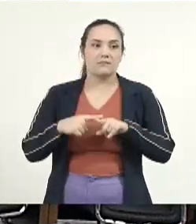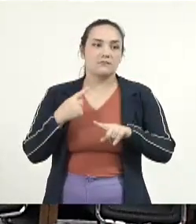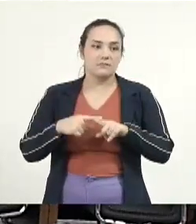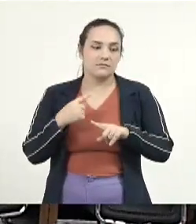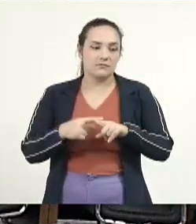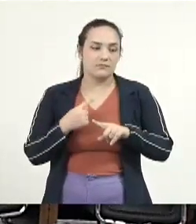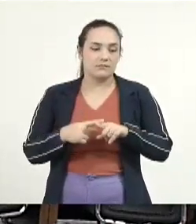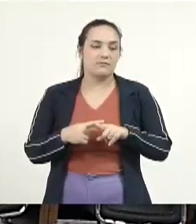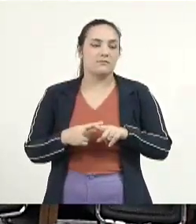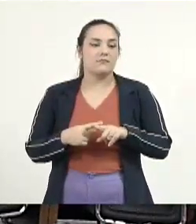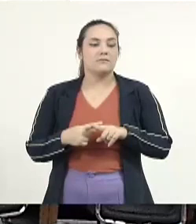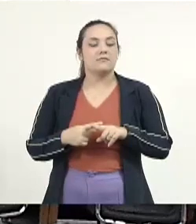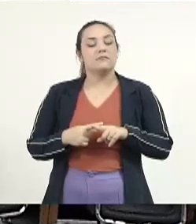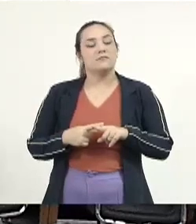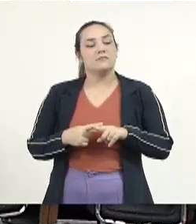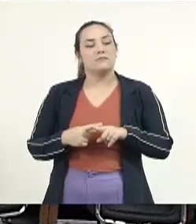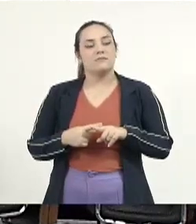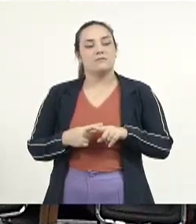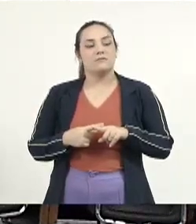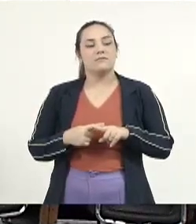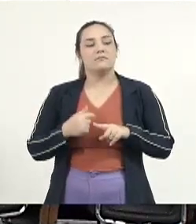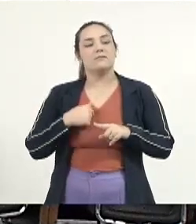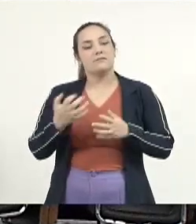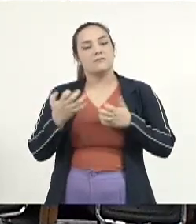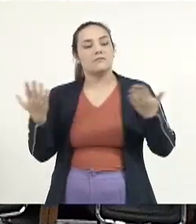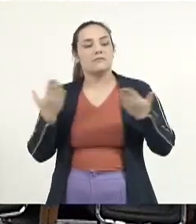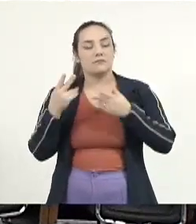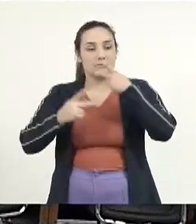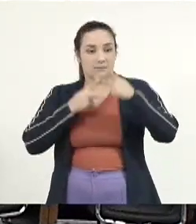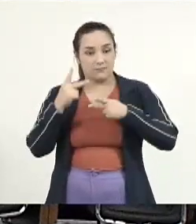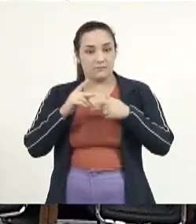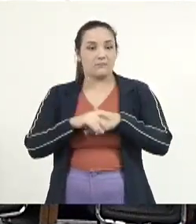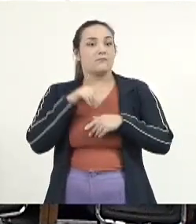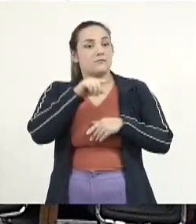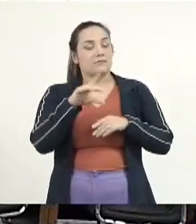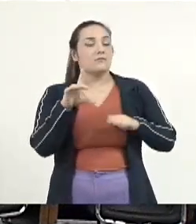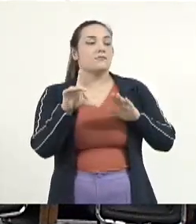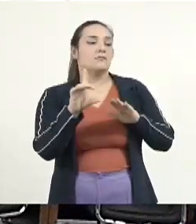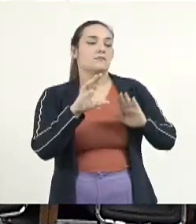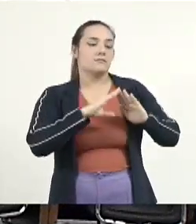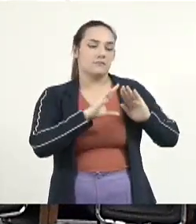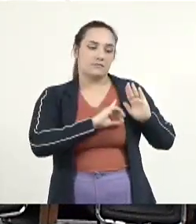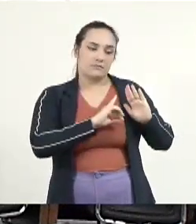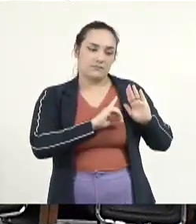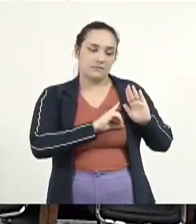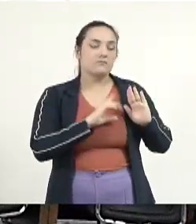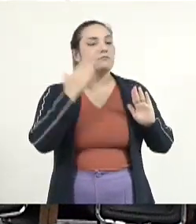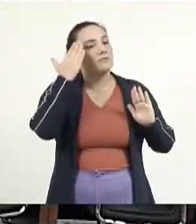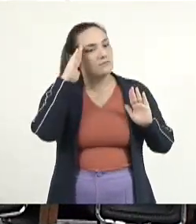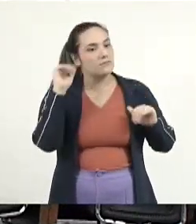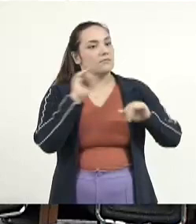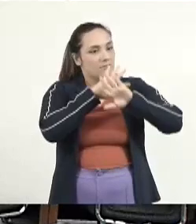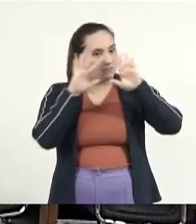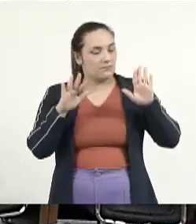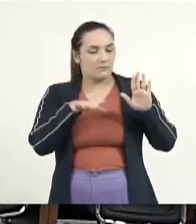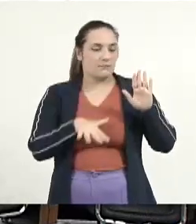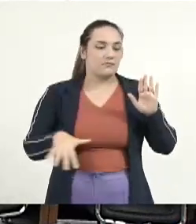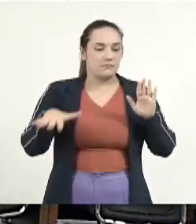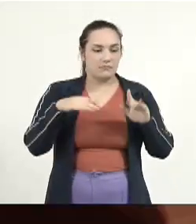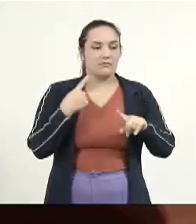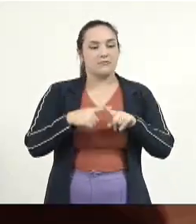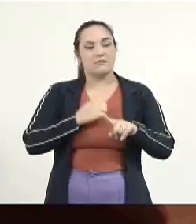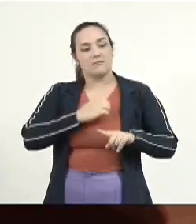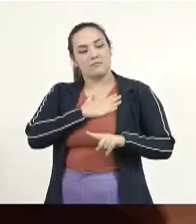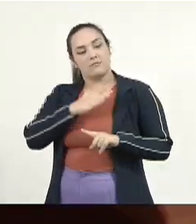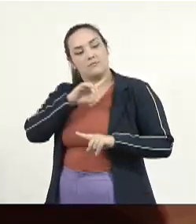excelência, como vossa excelência é delegado, entende do ramo, assim como Davi foi comandante da